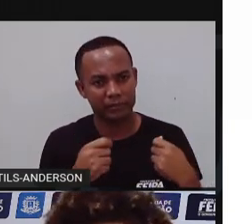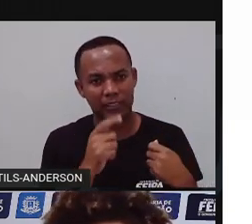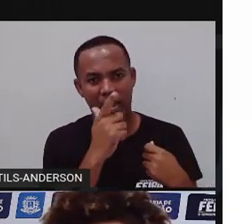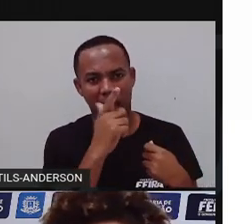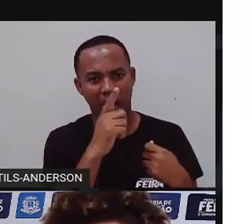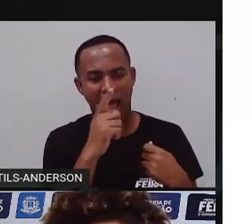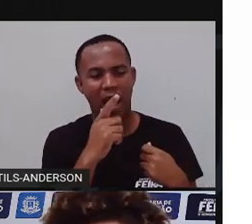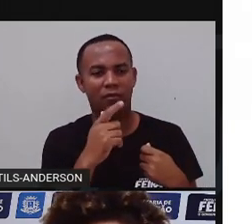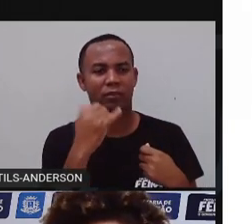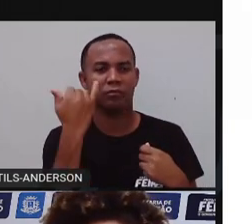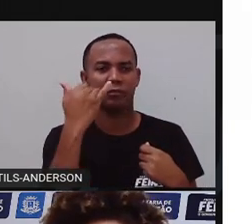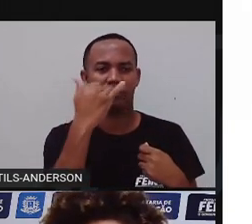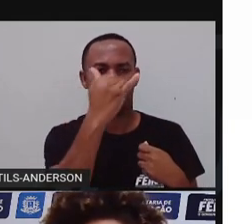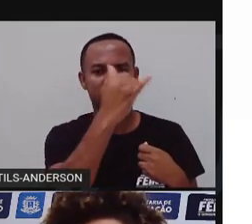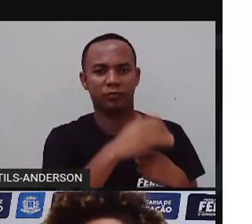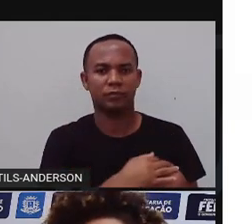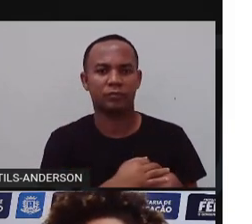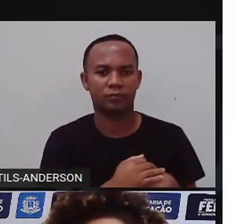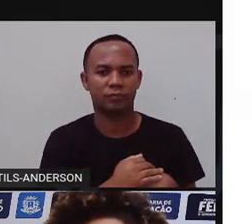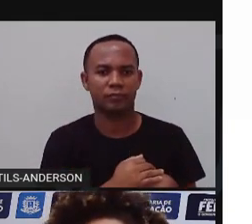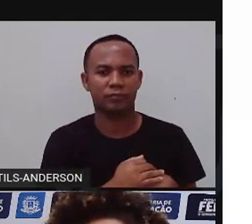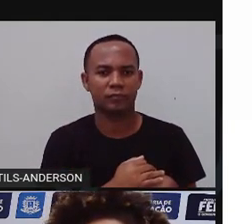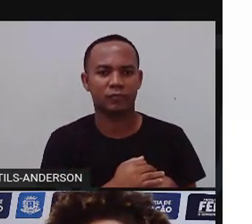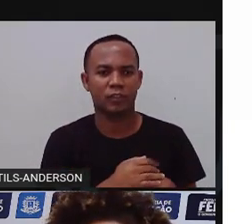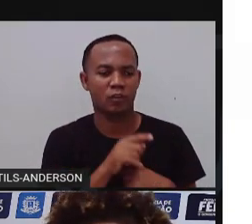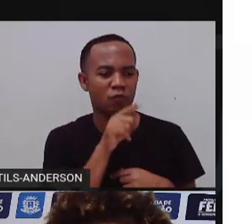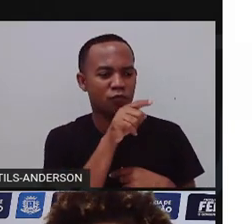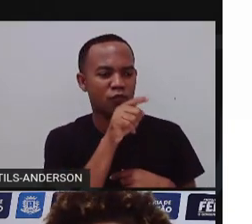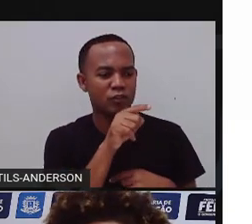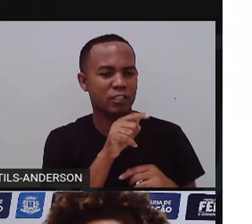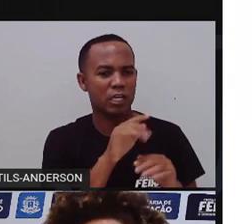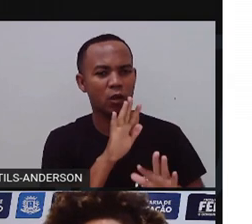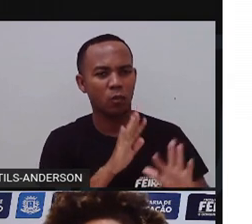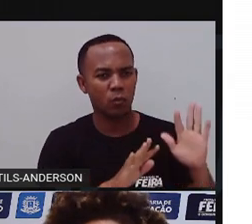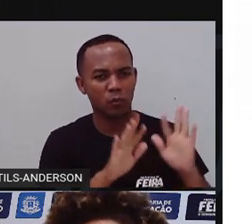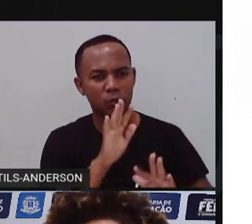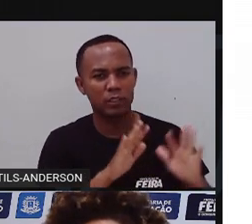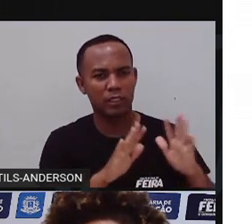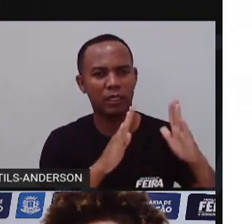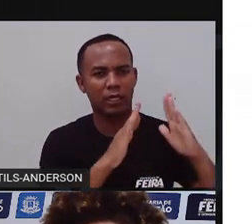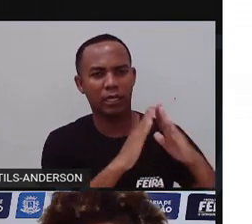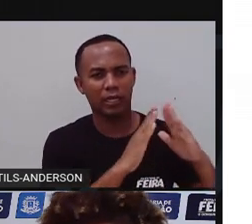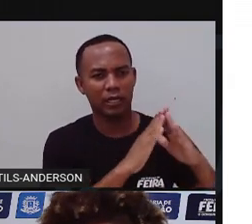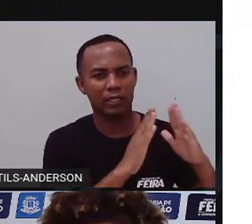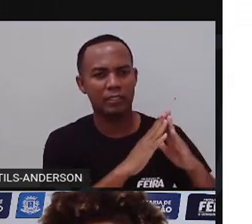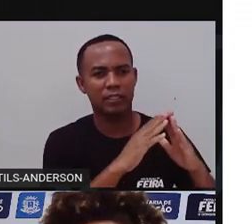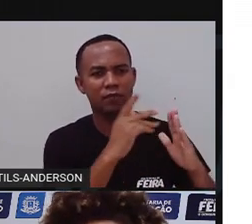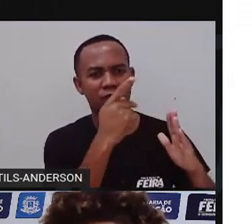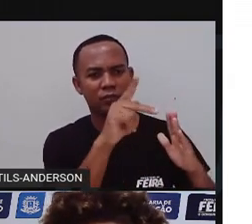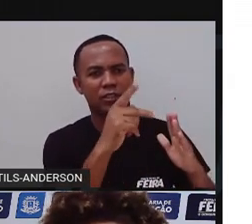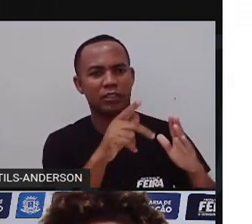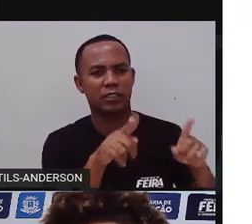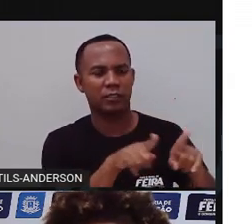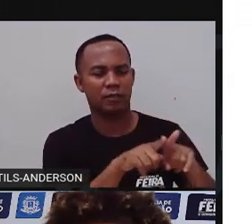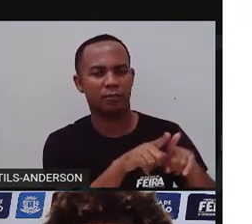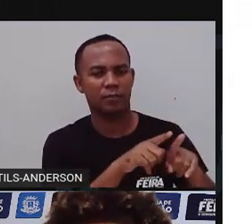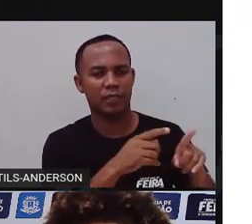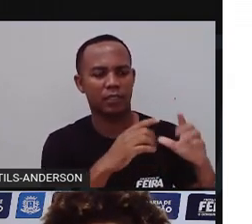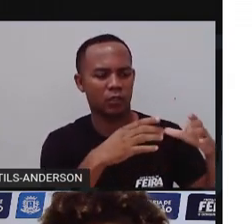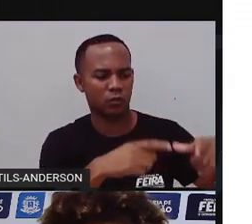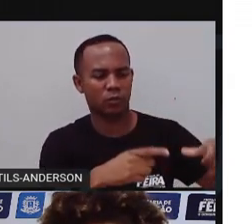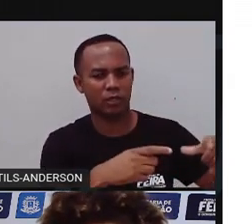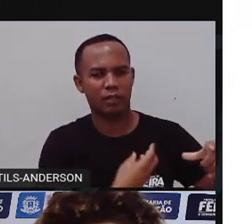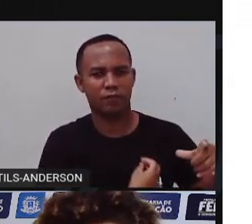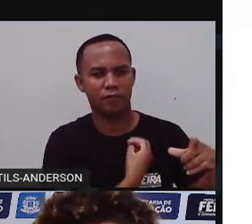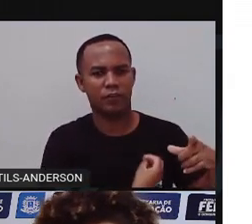para funcionar. Cuida de você e do lugar que você vive. Isso vai fazer bem